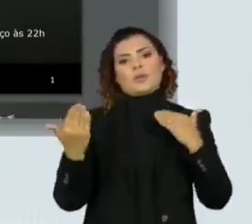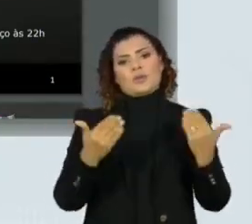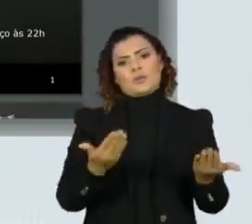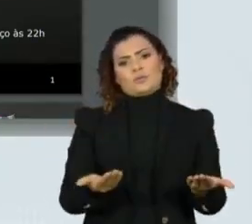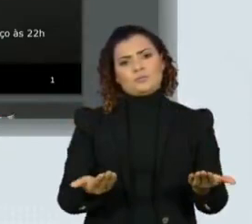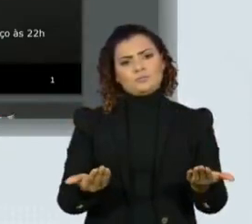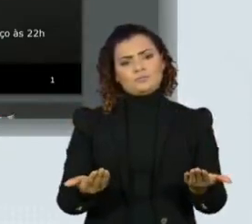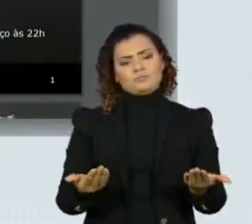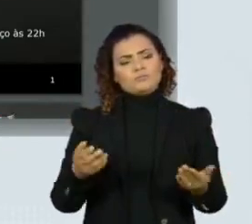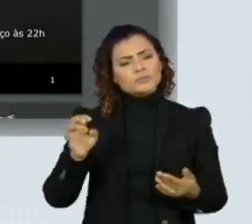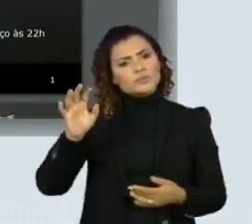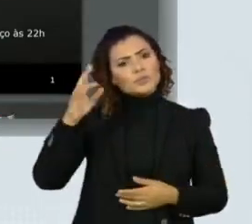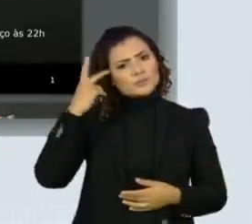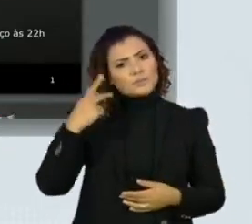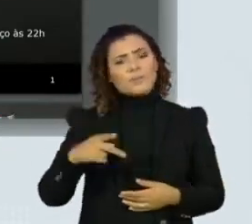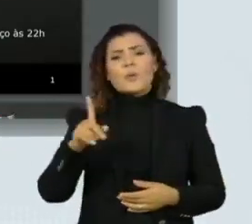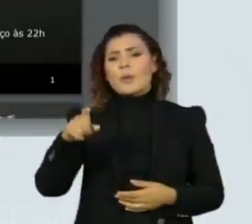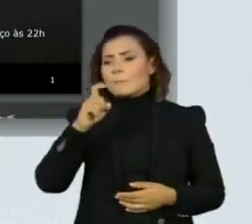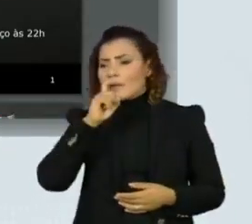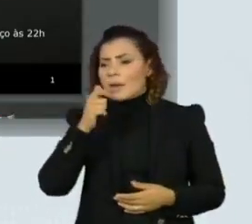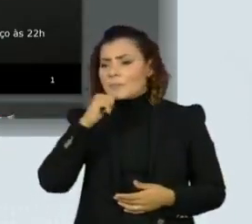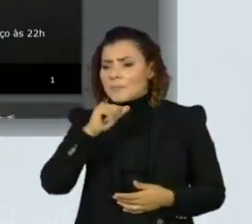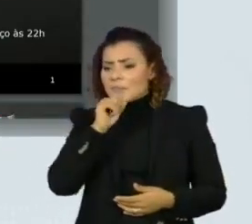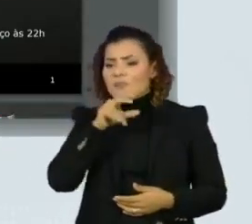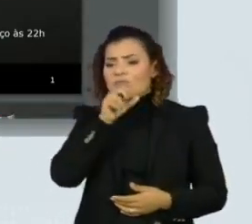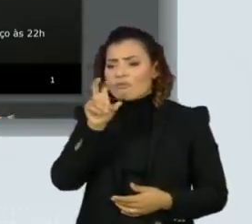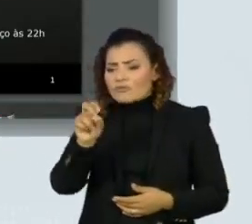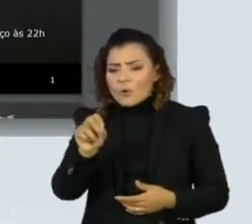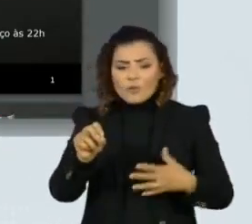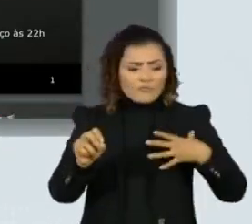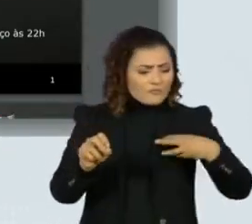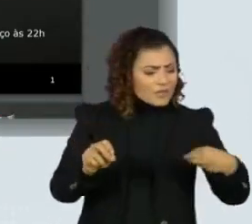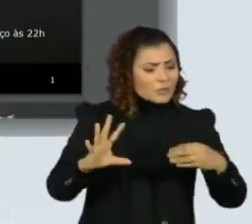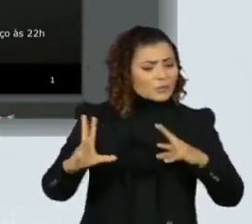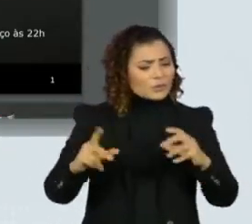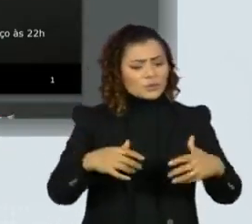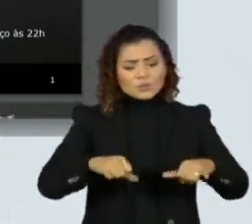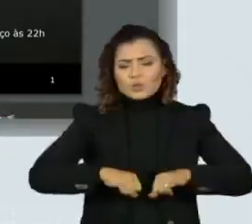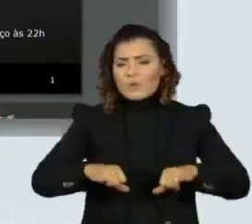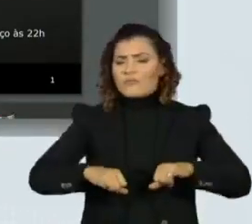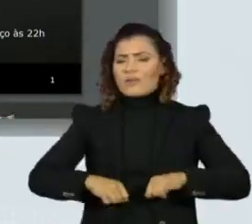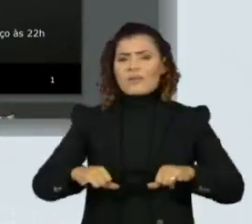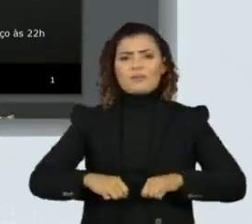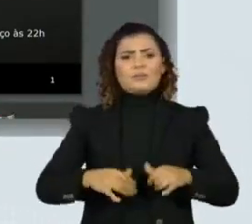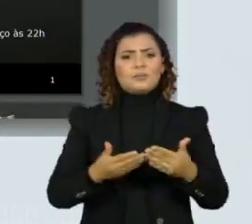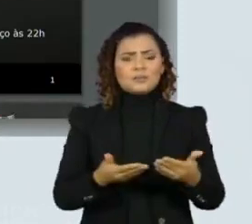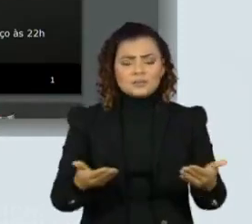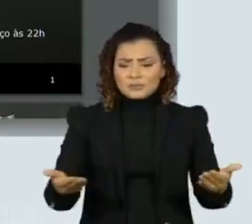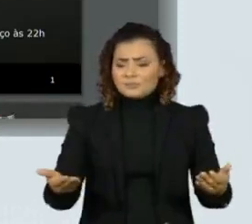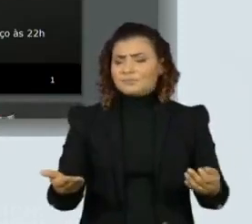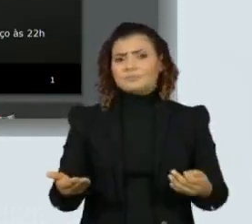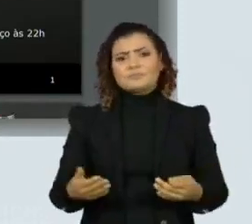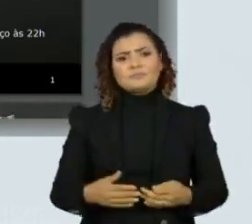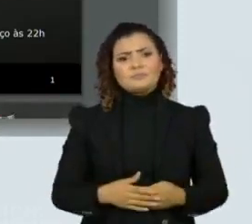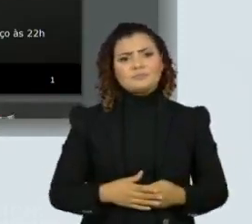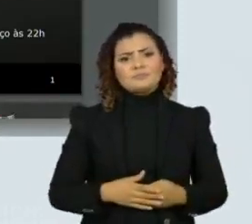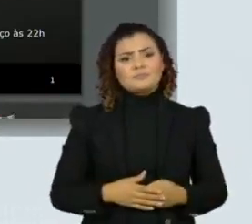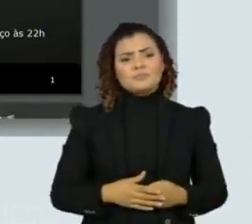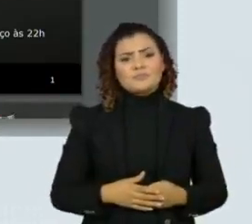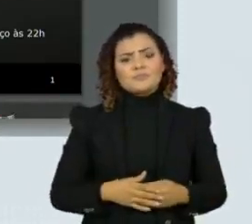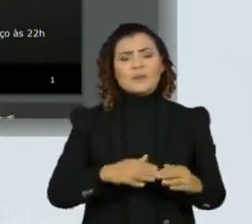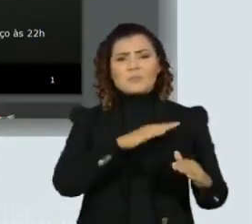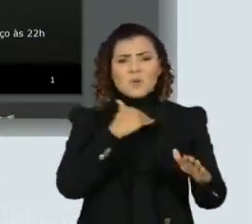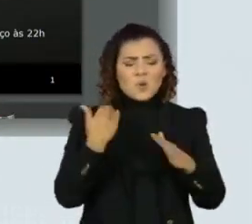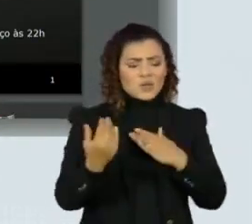vida, são pais, são mães, avós, filhos que foram enterrados e